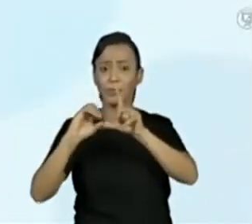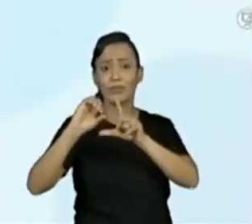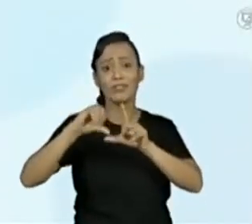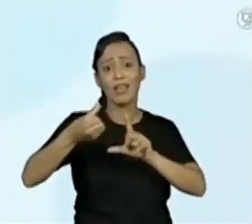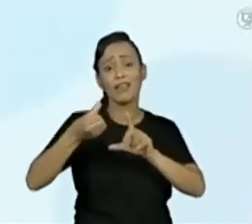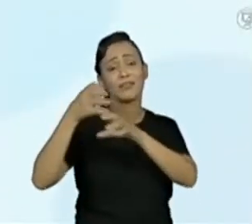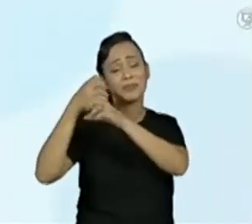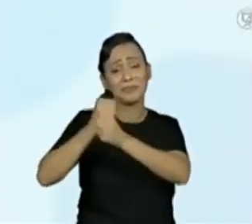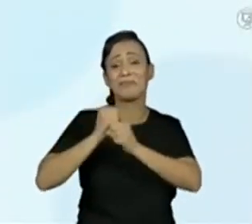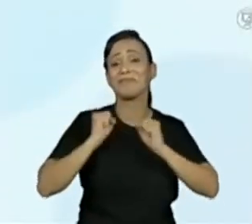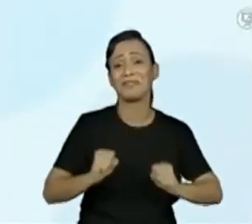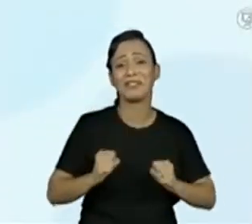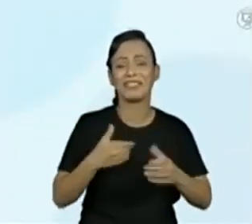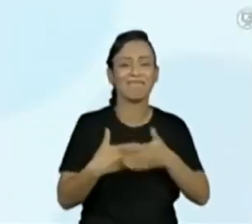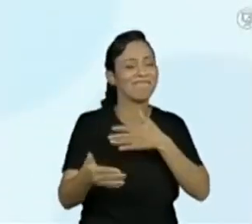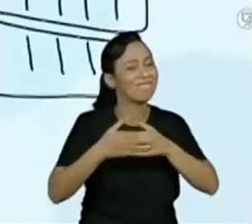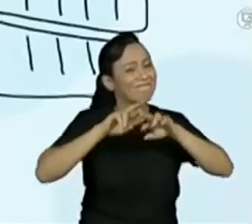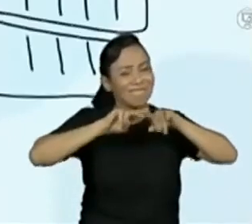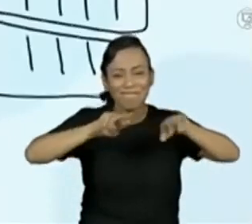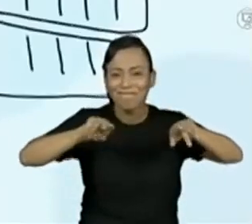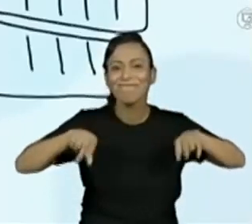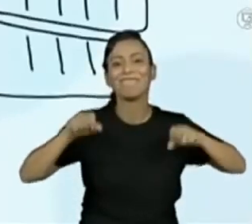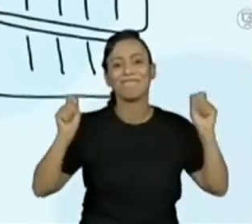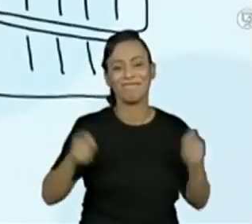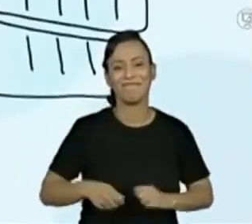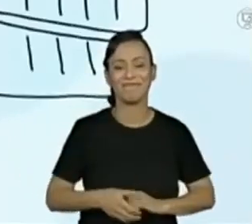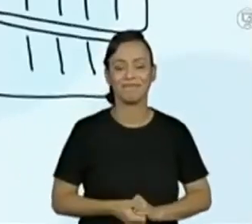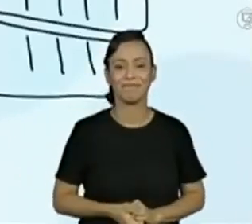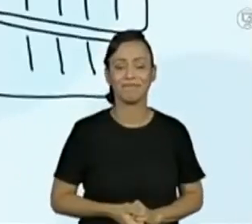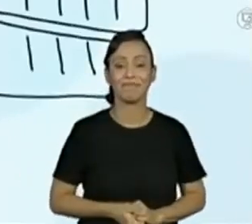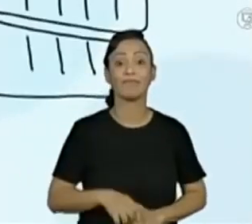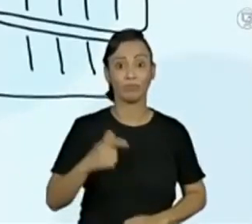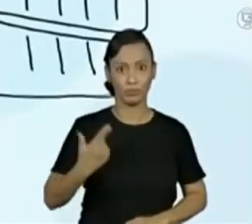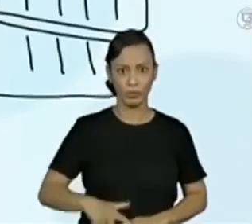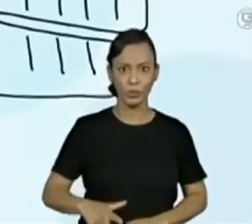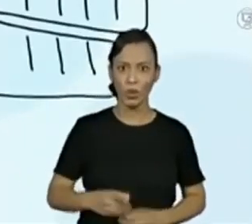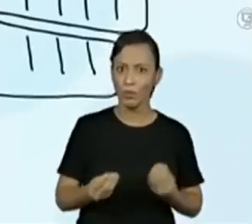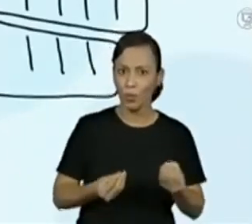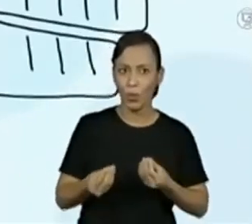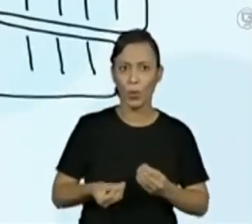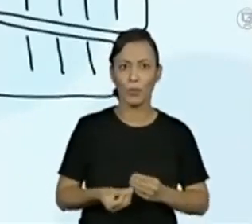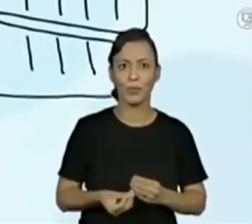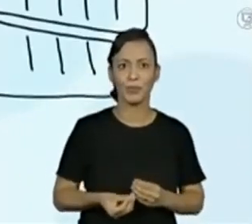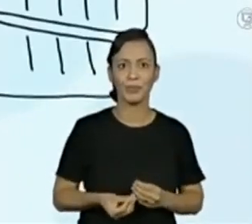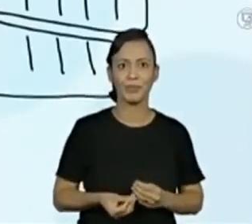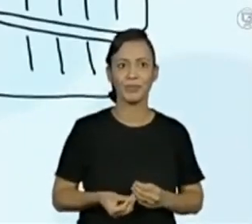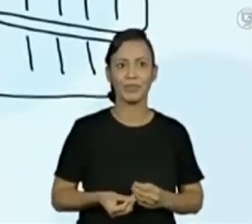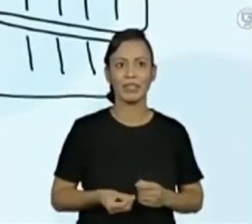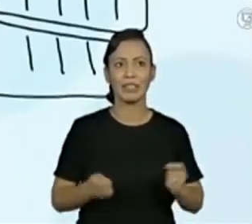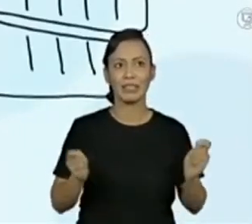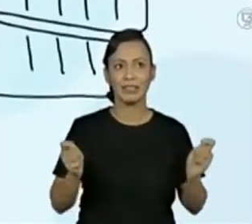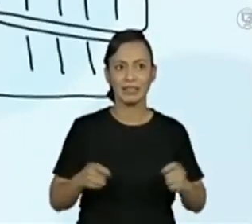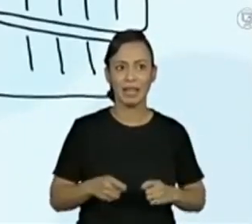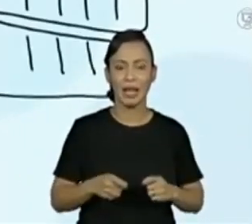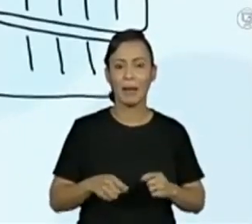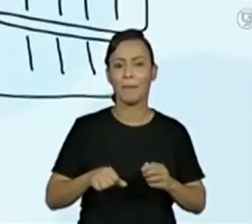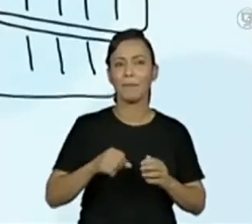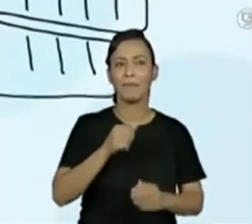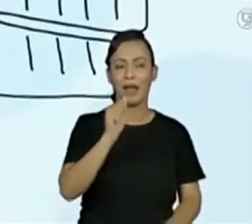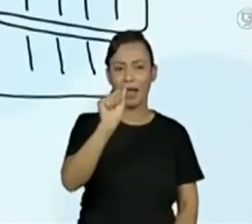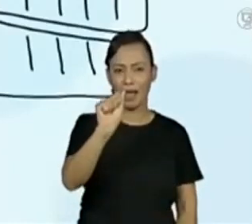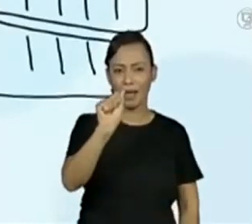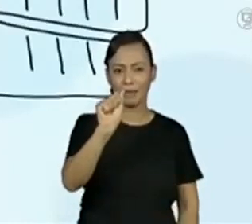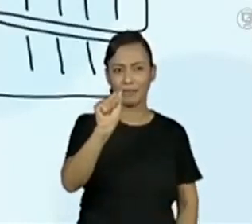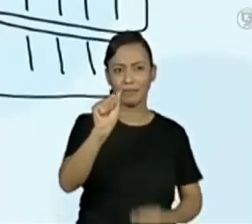precisa, porque foram várias jogadas, Foram várias. Então, olha lá. A gente tem o nove. Na primeira fez